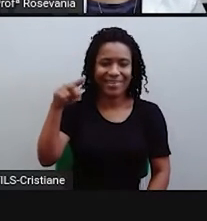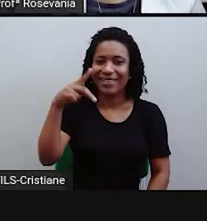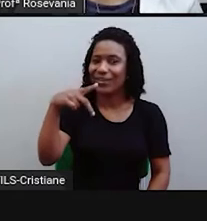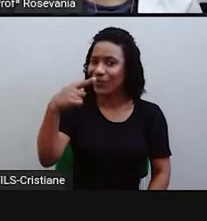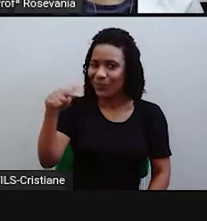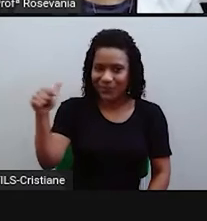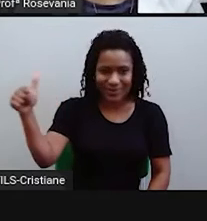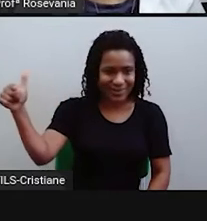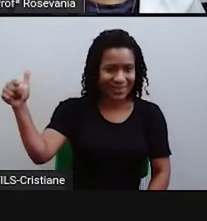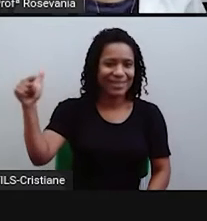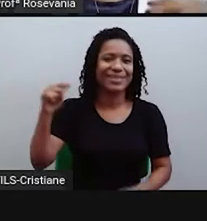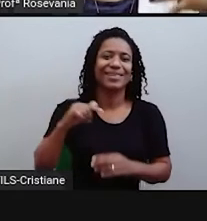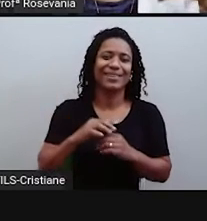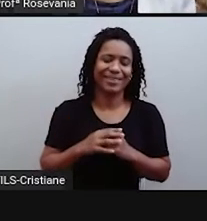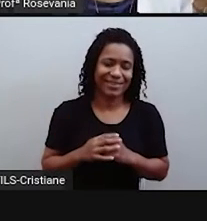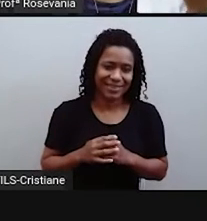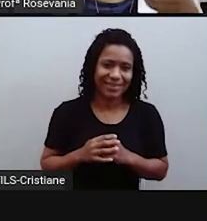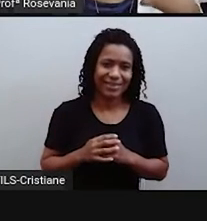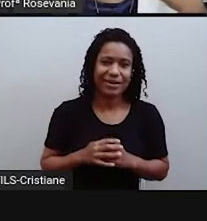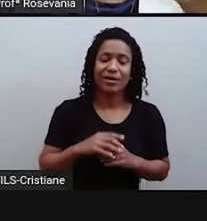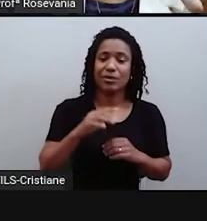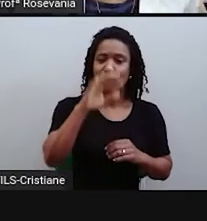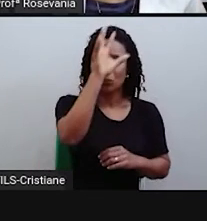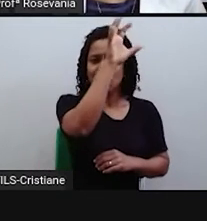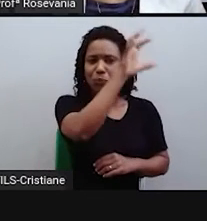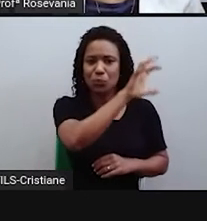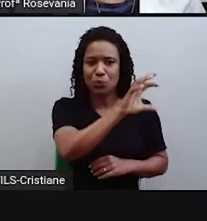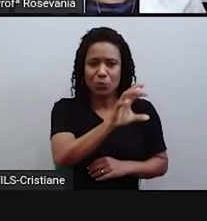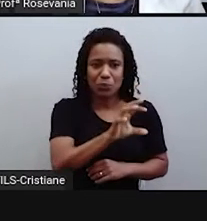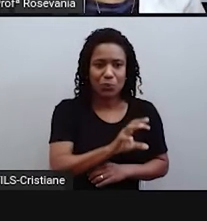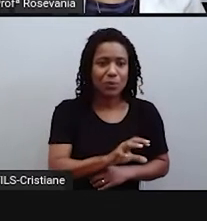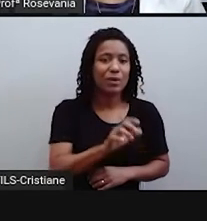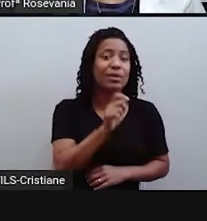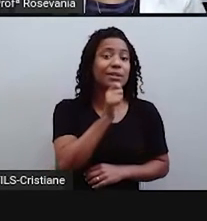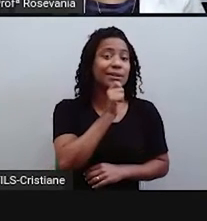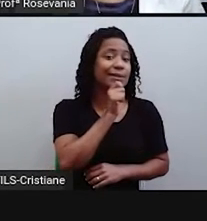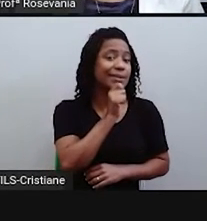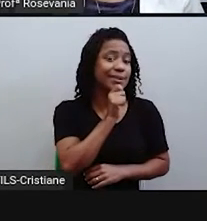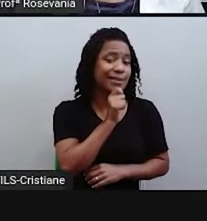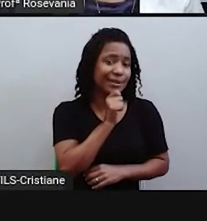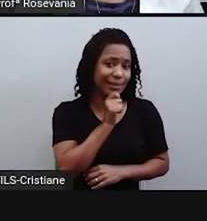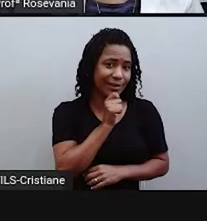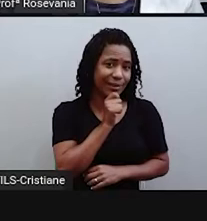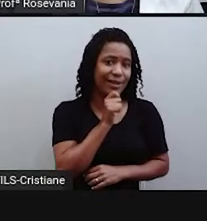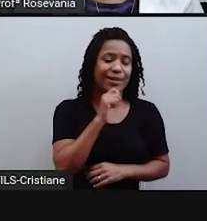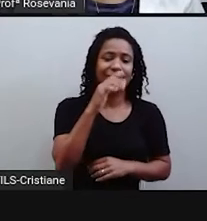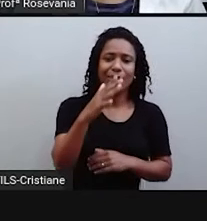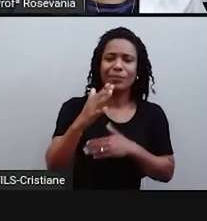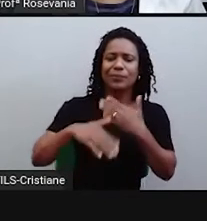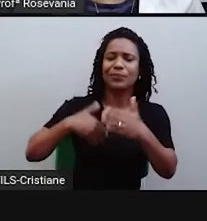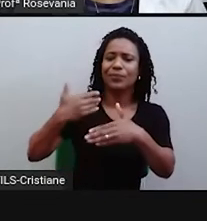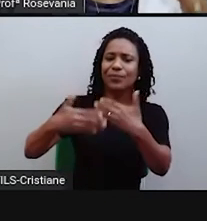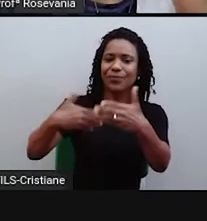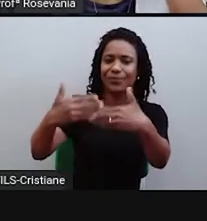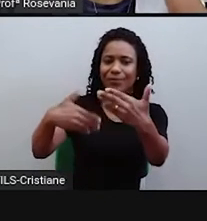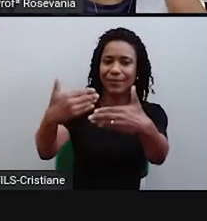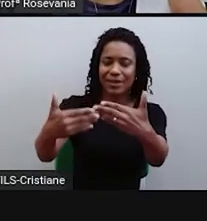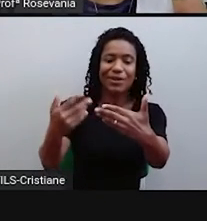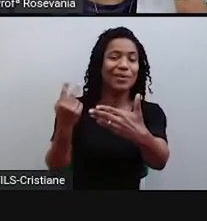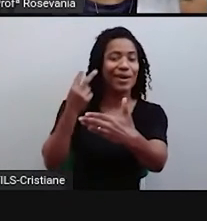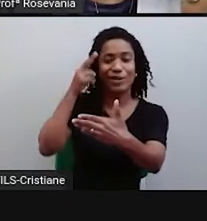Então, uma série de mudanças aí. Para quem é curioso, gosta de saber um pouco da história, aí está bem legal essa